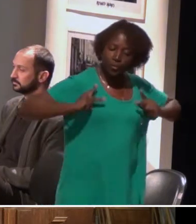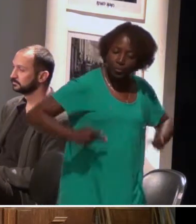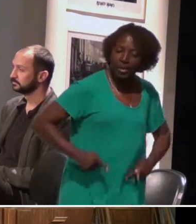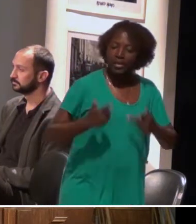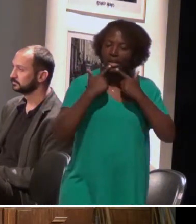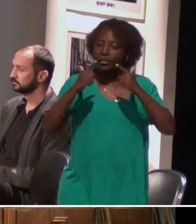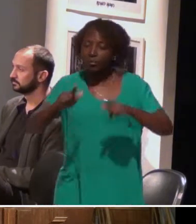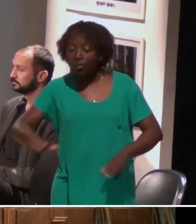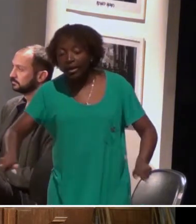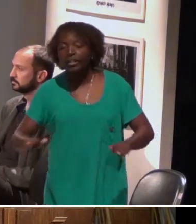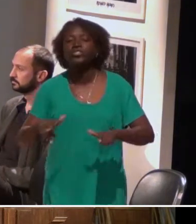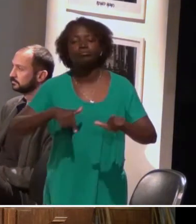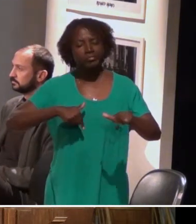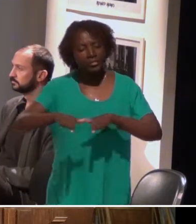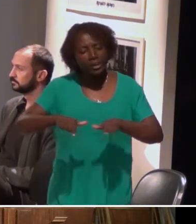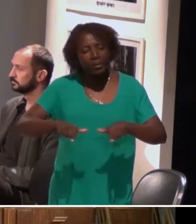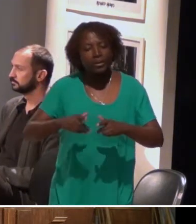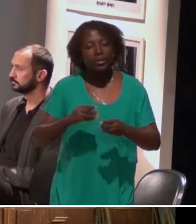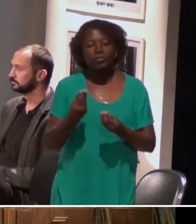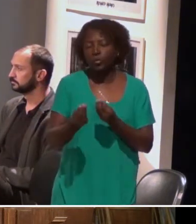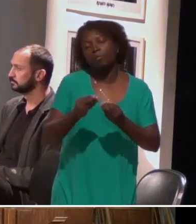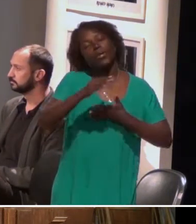e linguagens também são trabalhados em Libras.